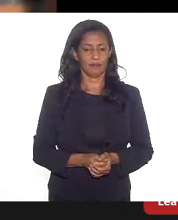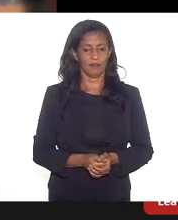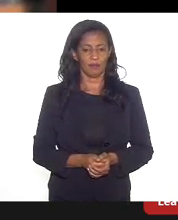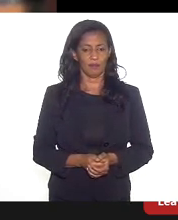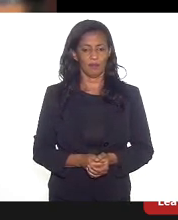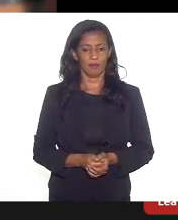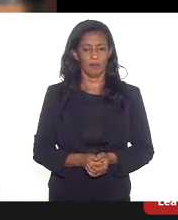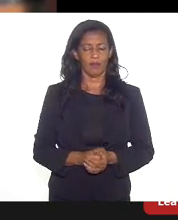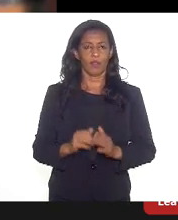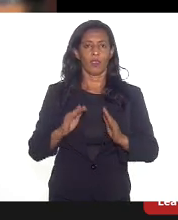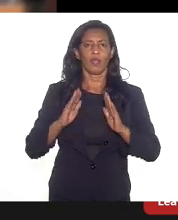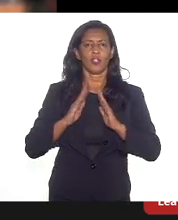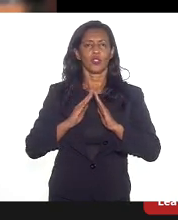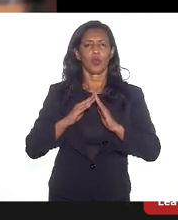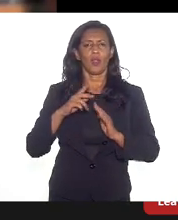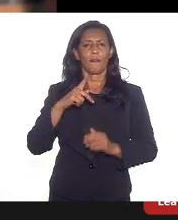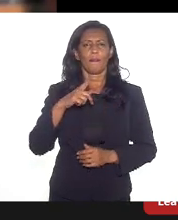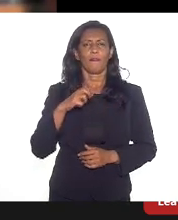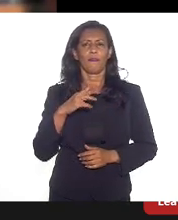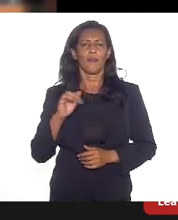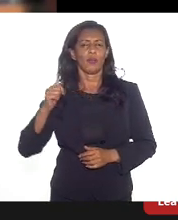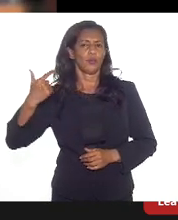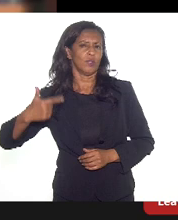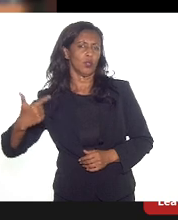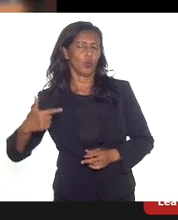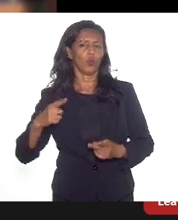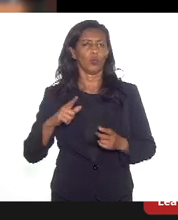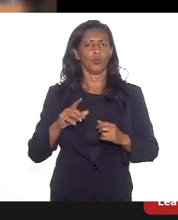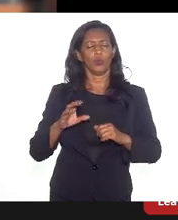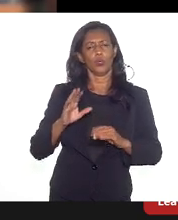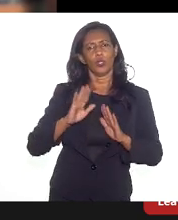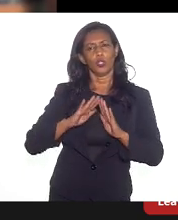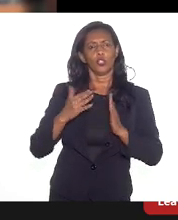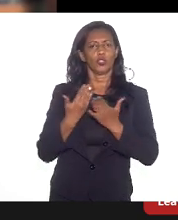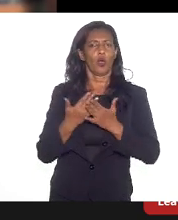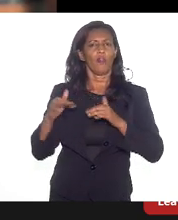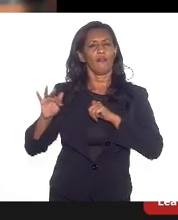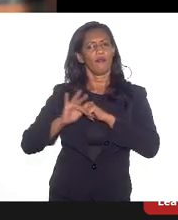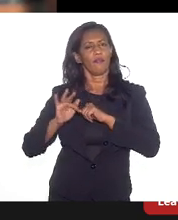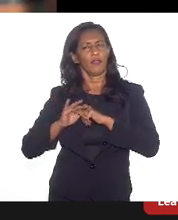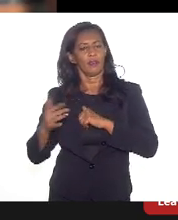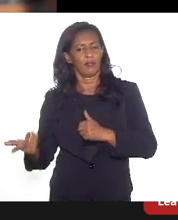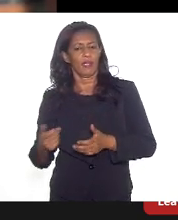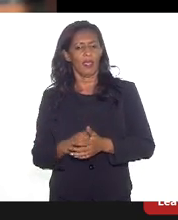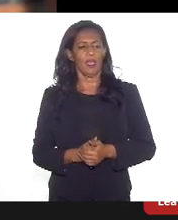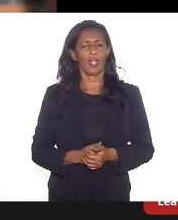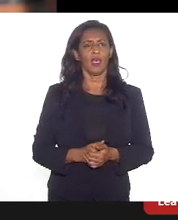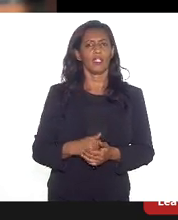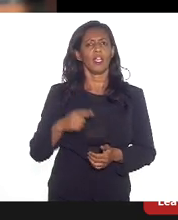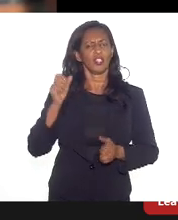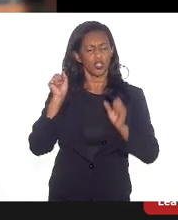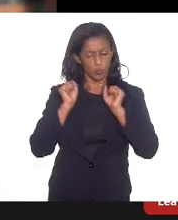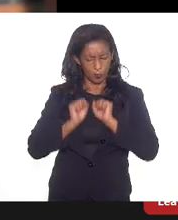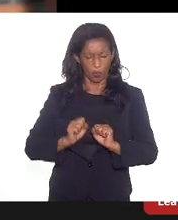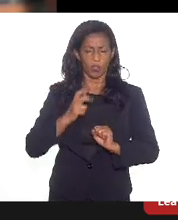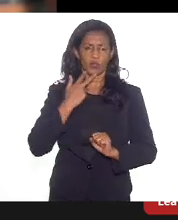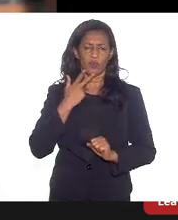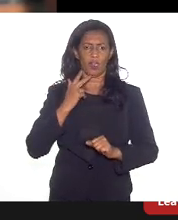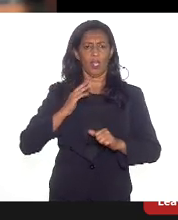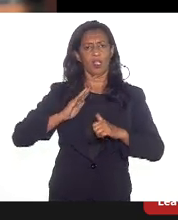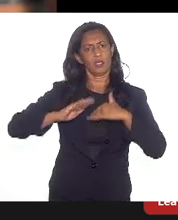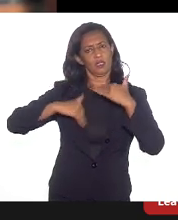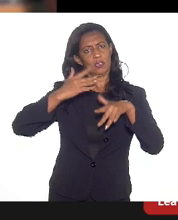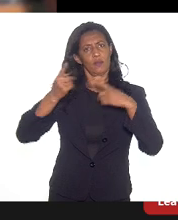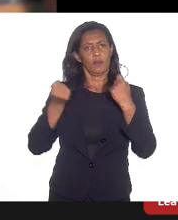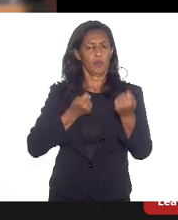federal, Pedro II, a escola técnica do Estado, então eu só gostaria que a gente abrisse a discussão de desenvolvimento econômico no Rio,